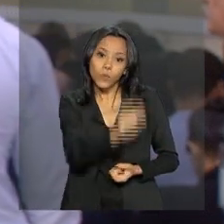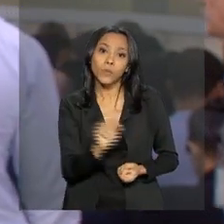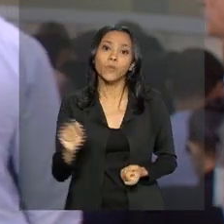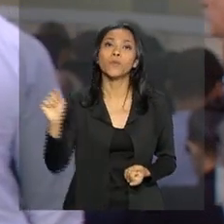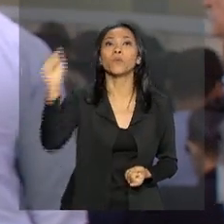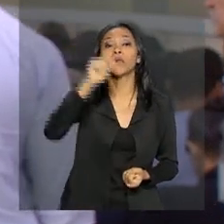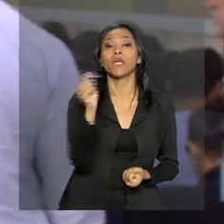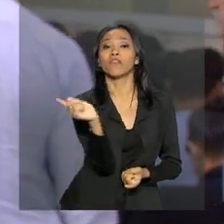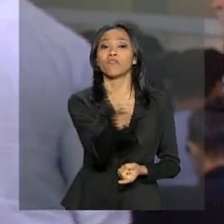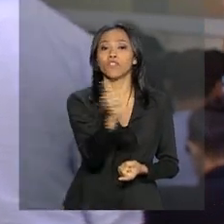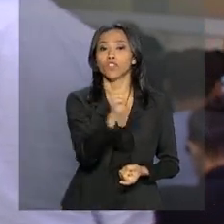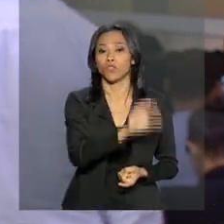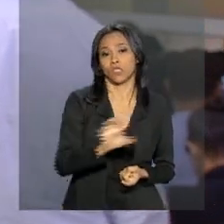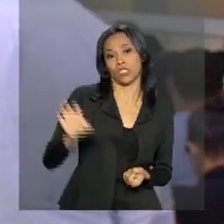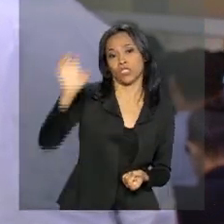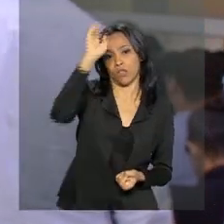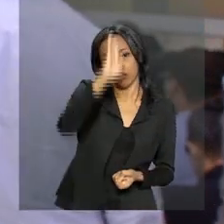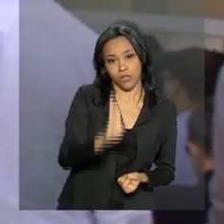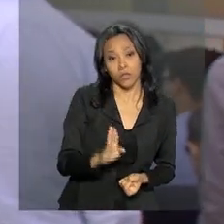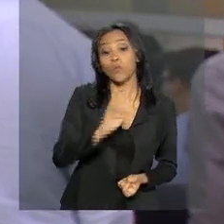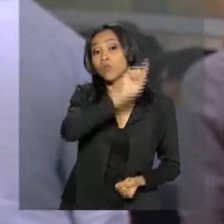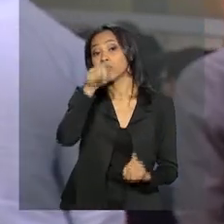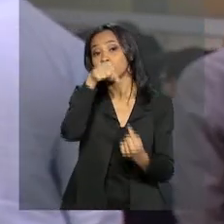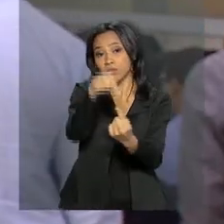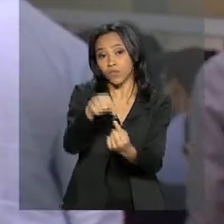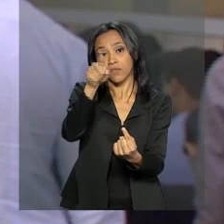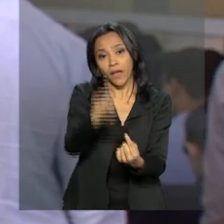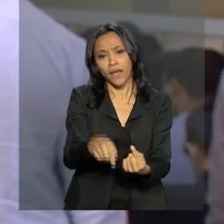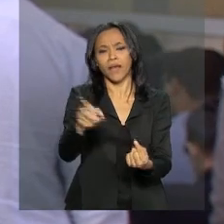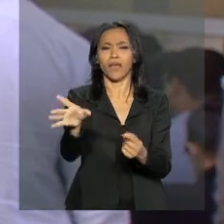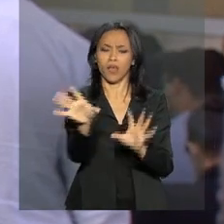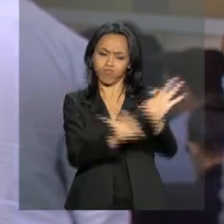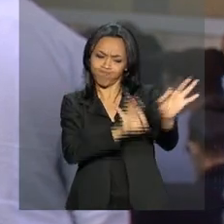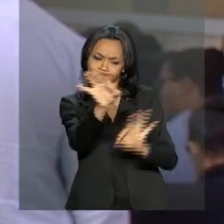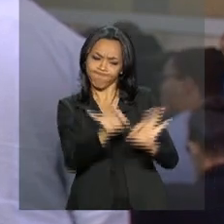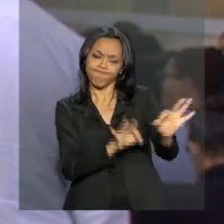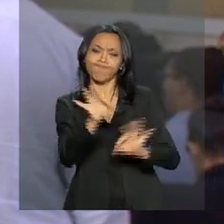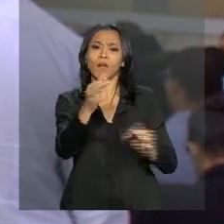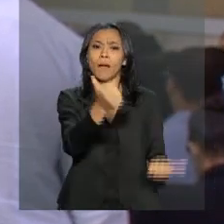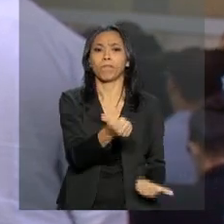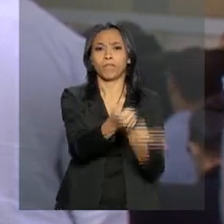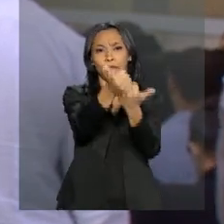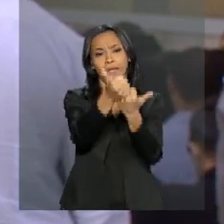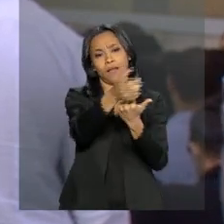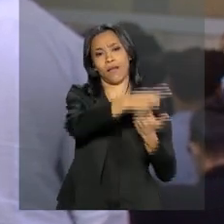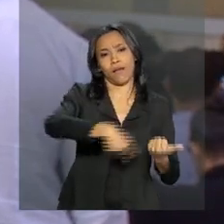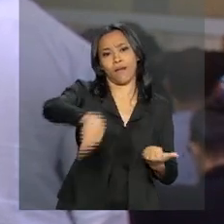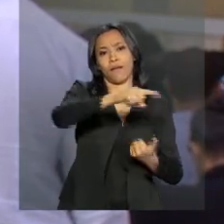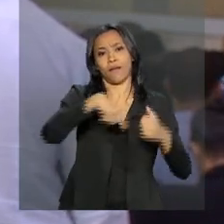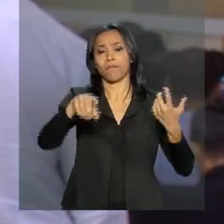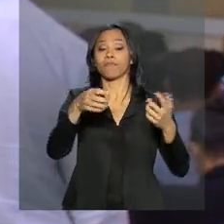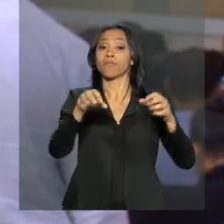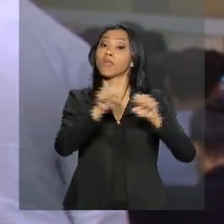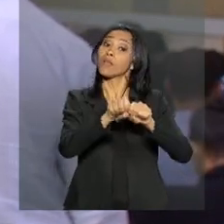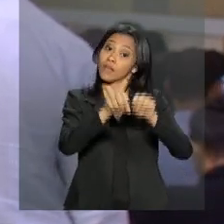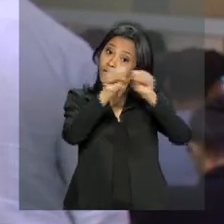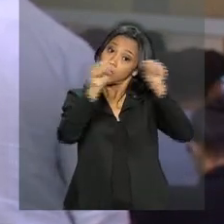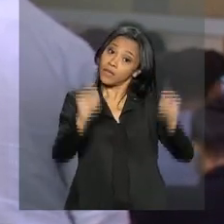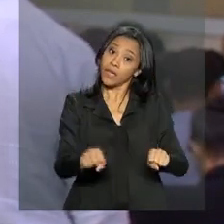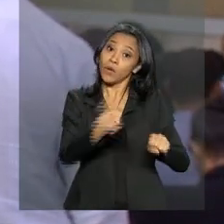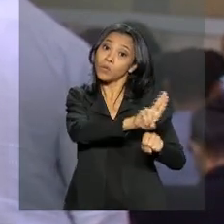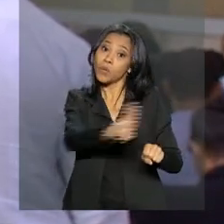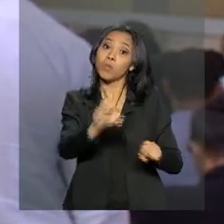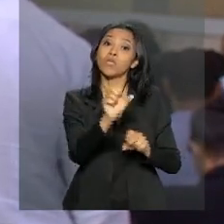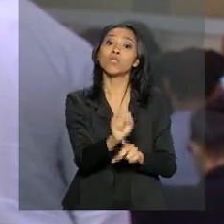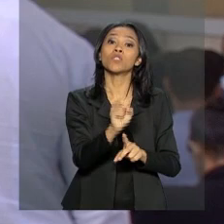22 estados do país. A ideia é estruturar a rede de proteção social do Sistema Único de Assistência Social, conhecido